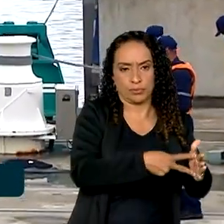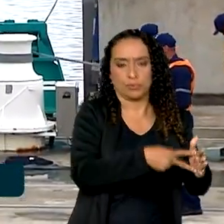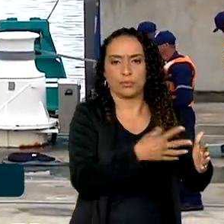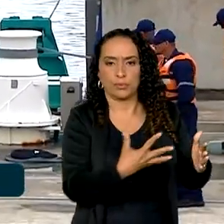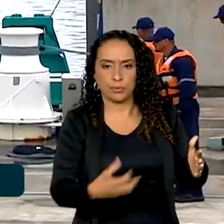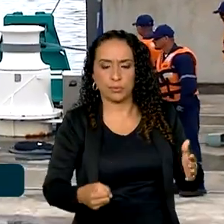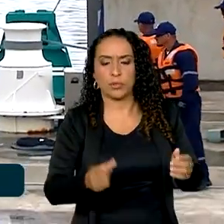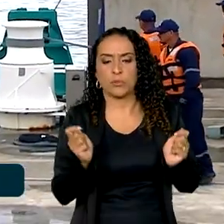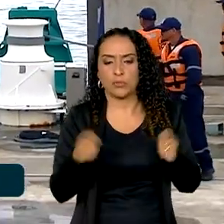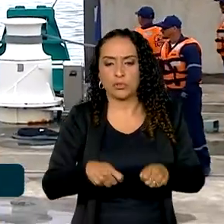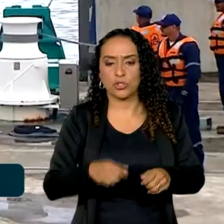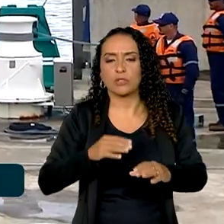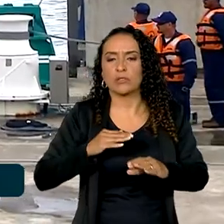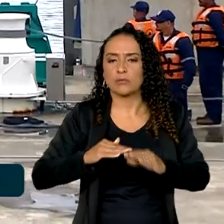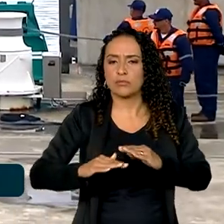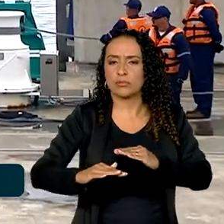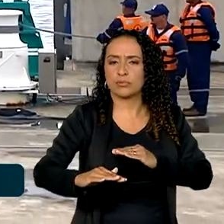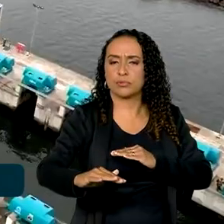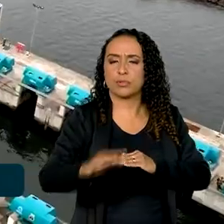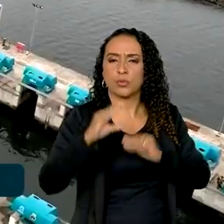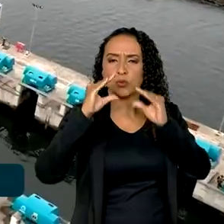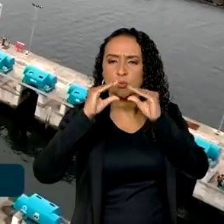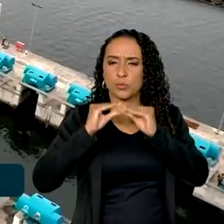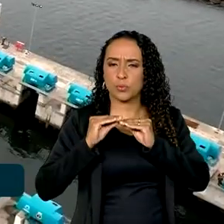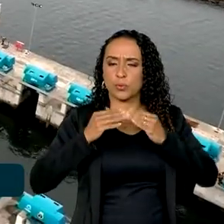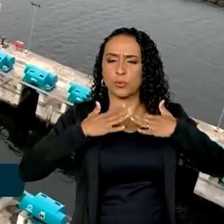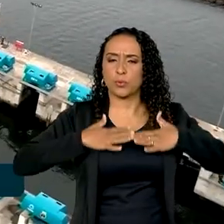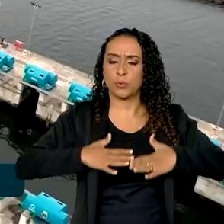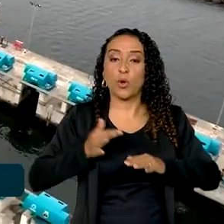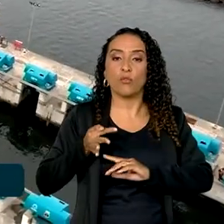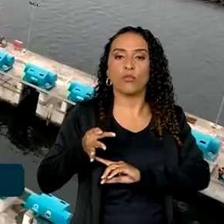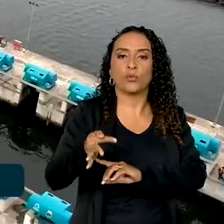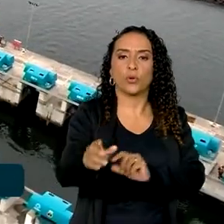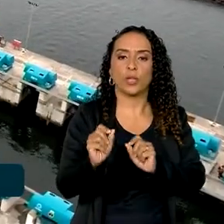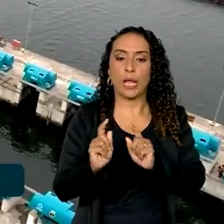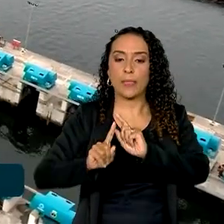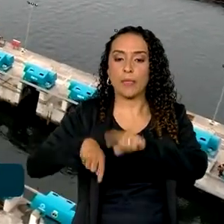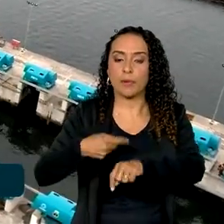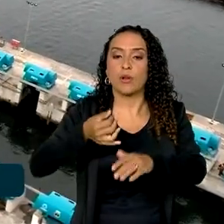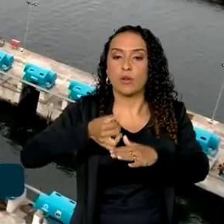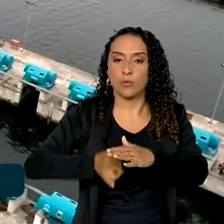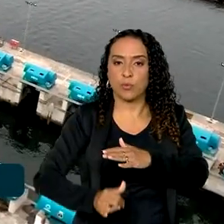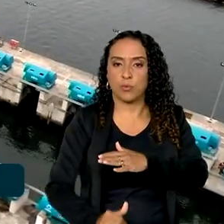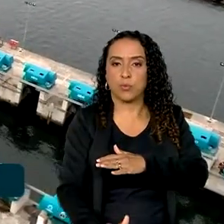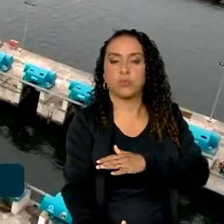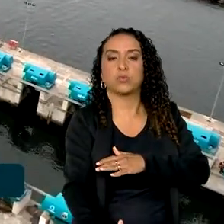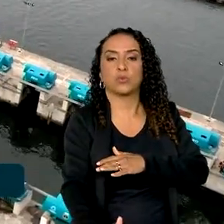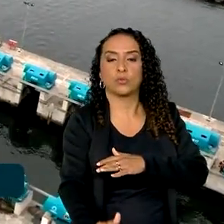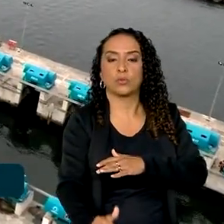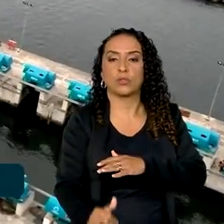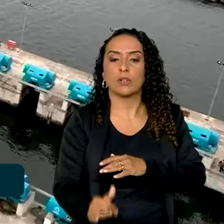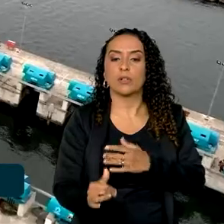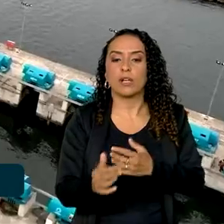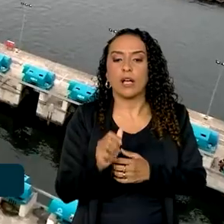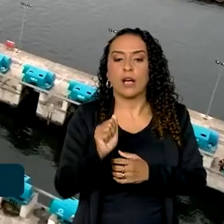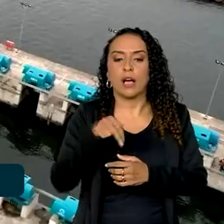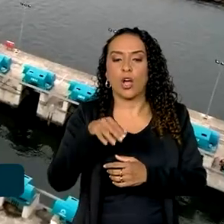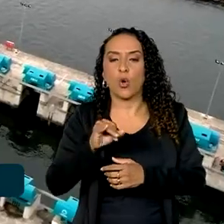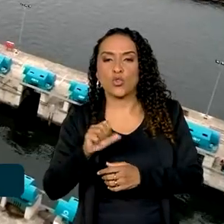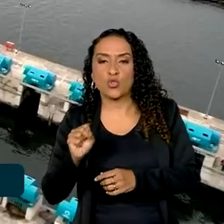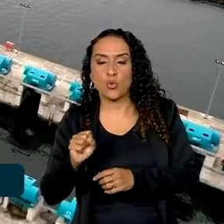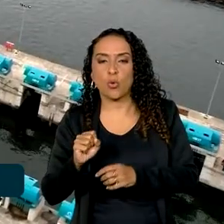que se desloque silenciosamente. Futuramente, após o lançamento do submarino Angostura